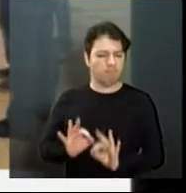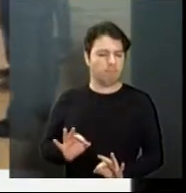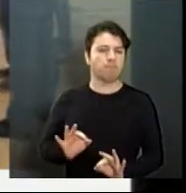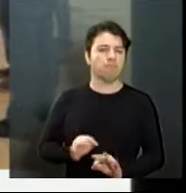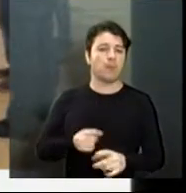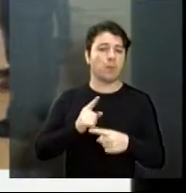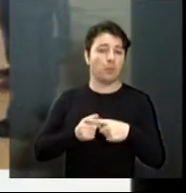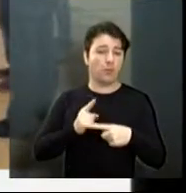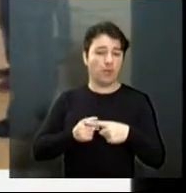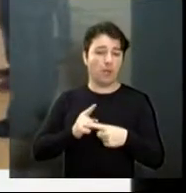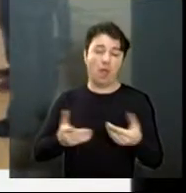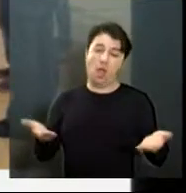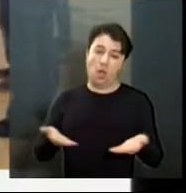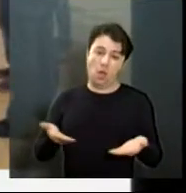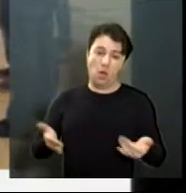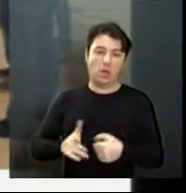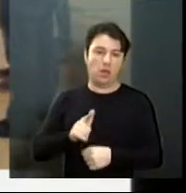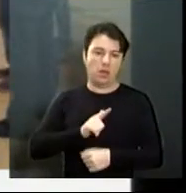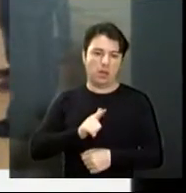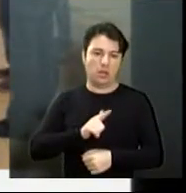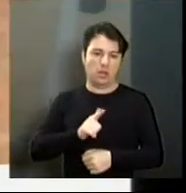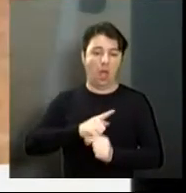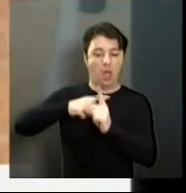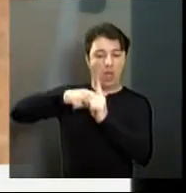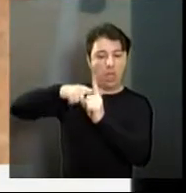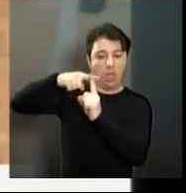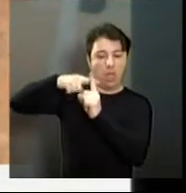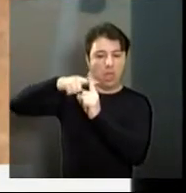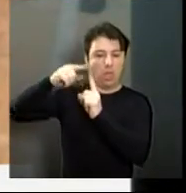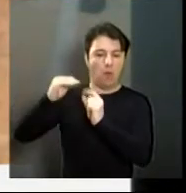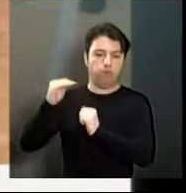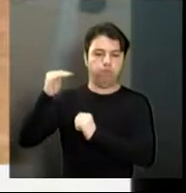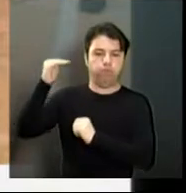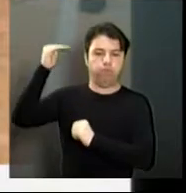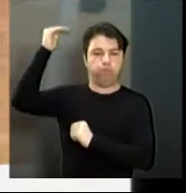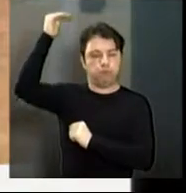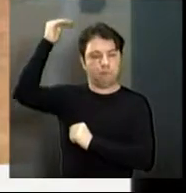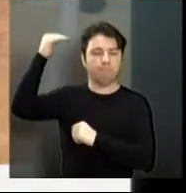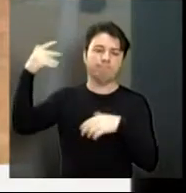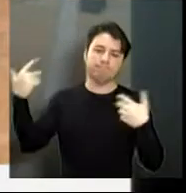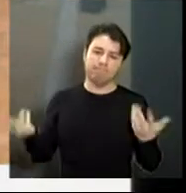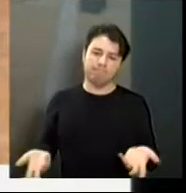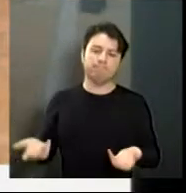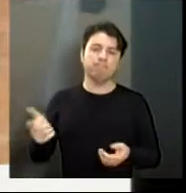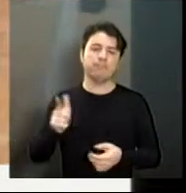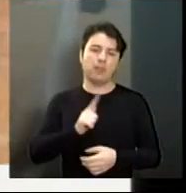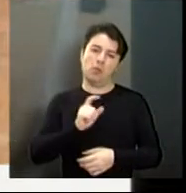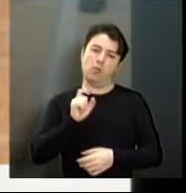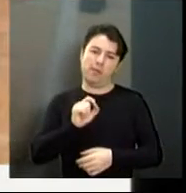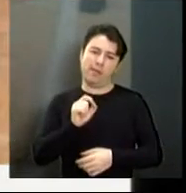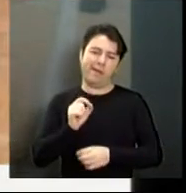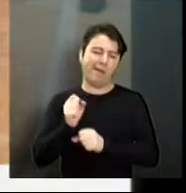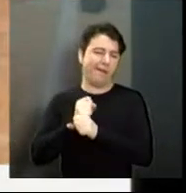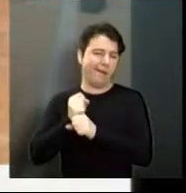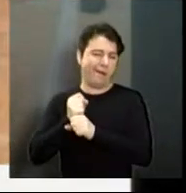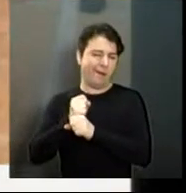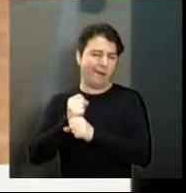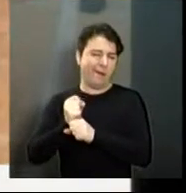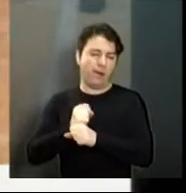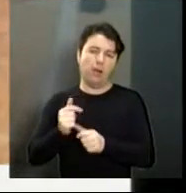agora as temperaturas aumentaram, podendo, assim, solucionar esse problema que já estende há muitos anos.